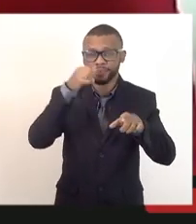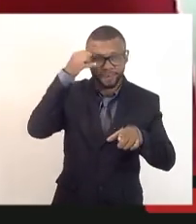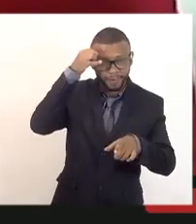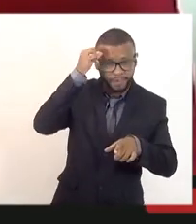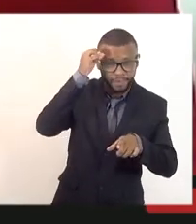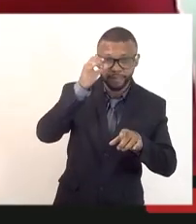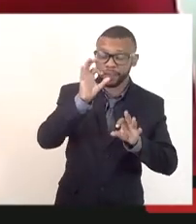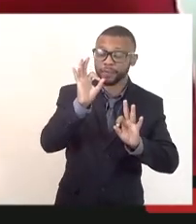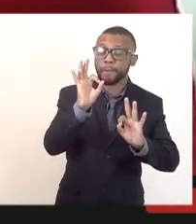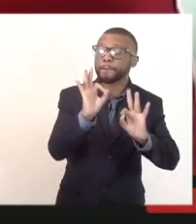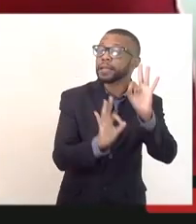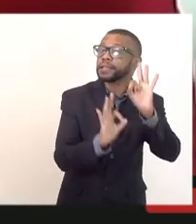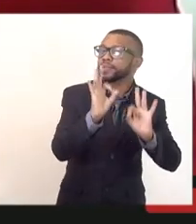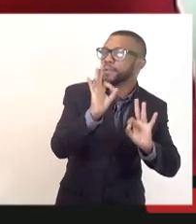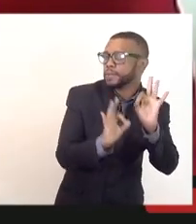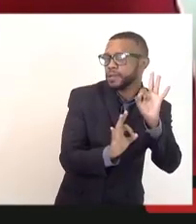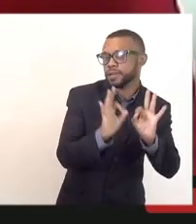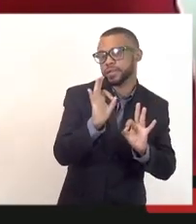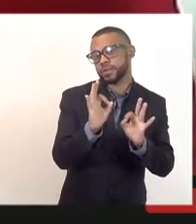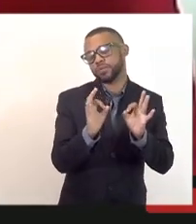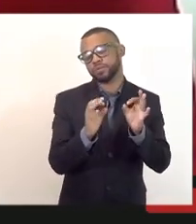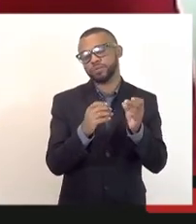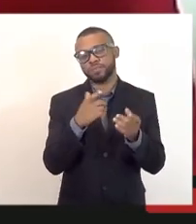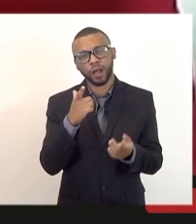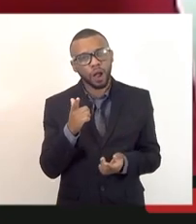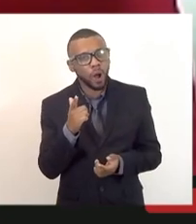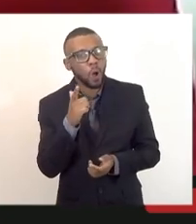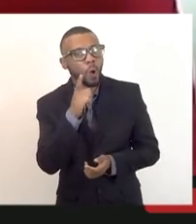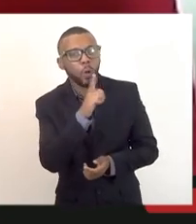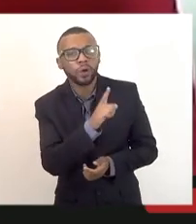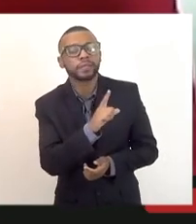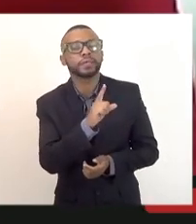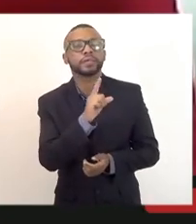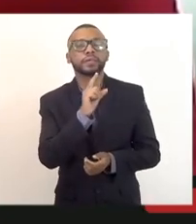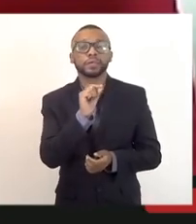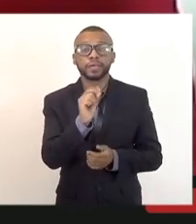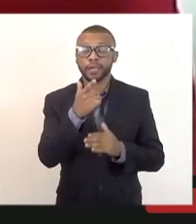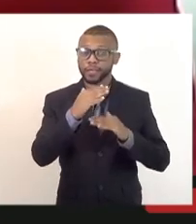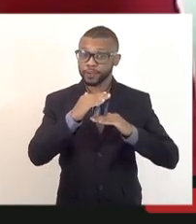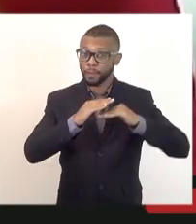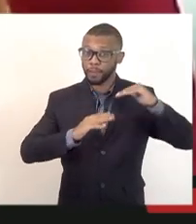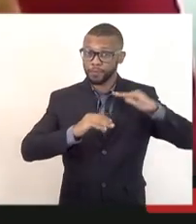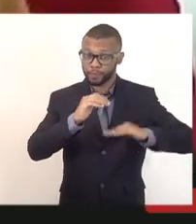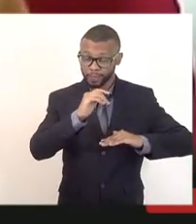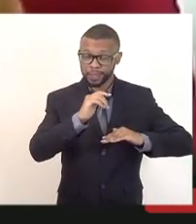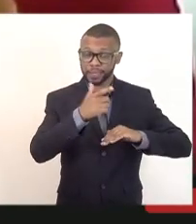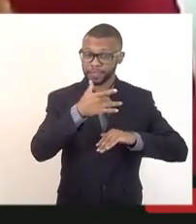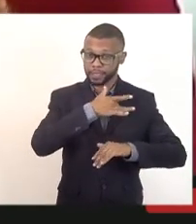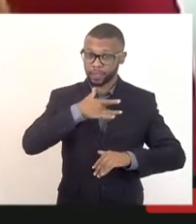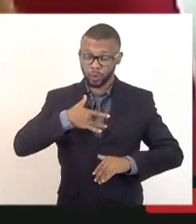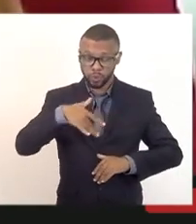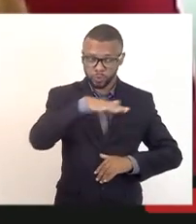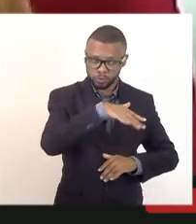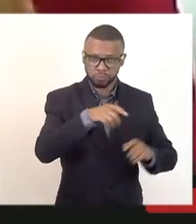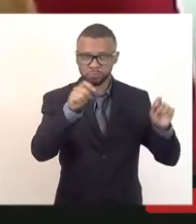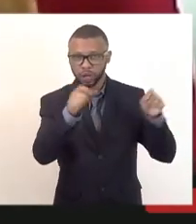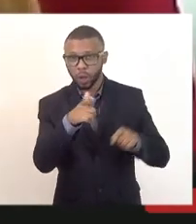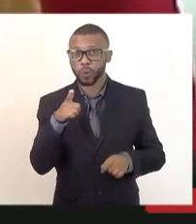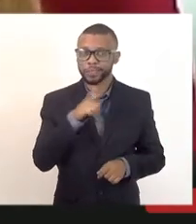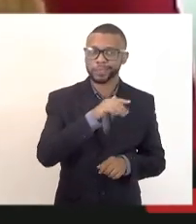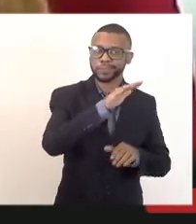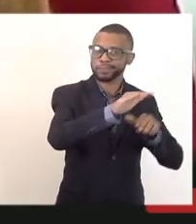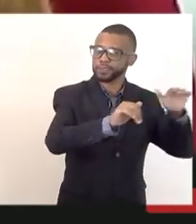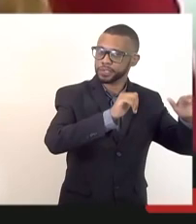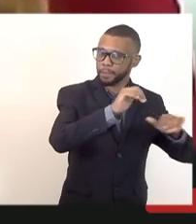Planejamento, para conseguir, então, que esses profissionais da saúde possam ser chamados. A minha